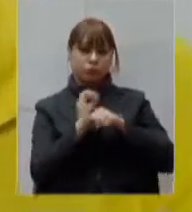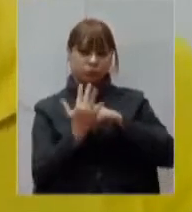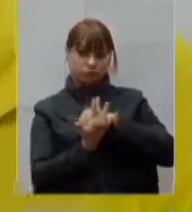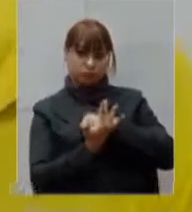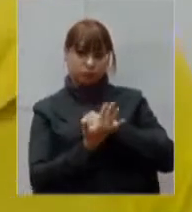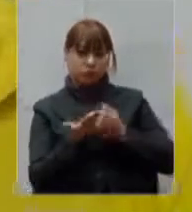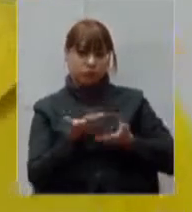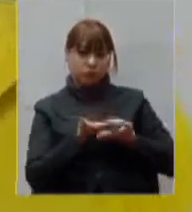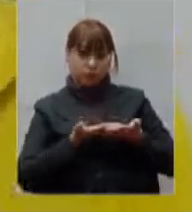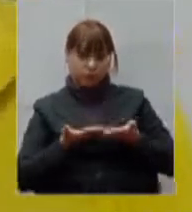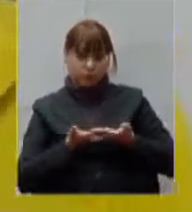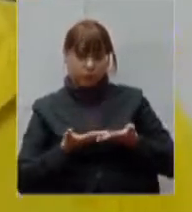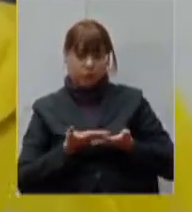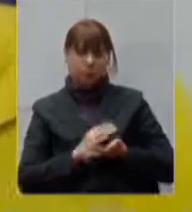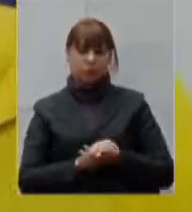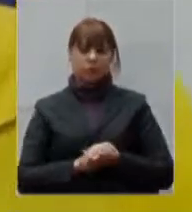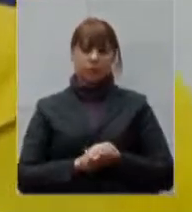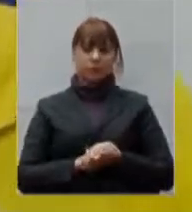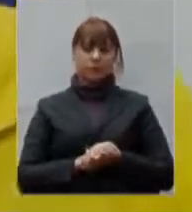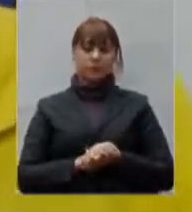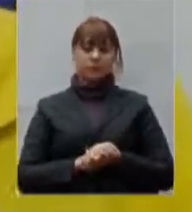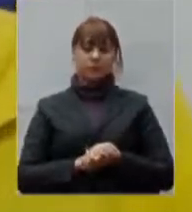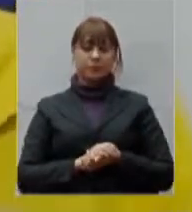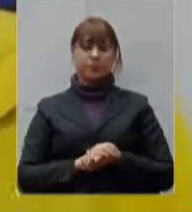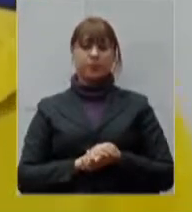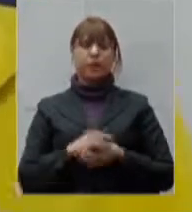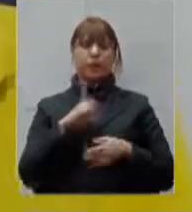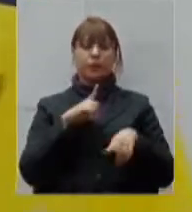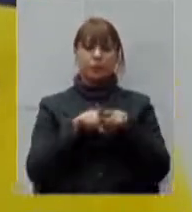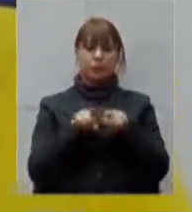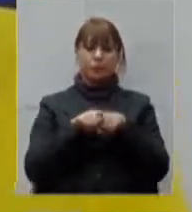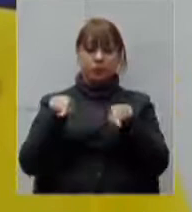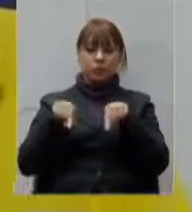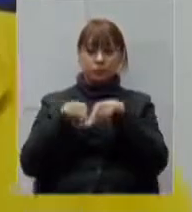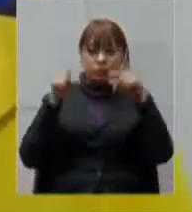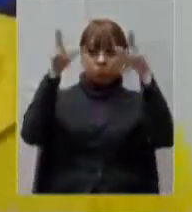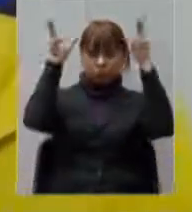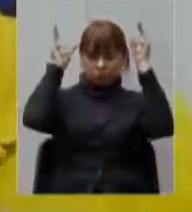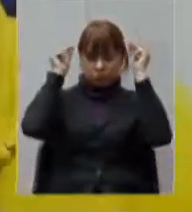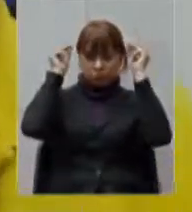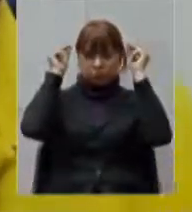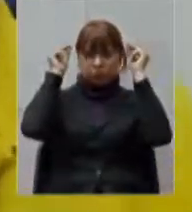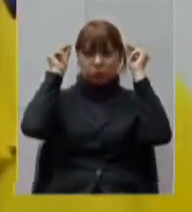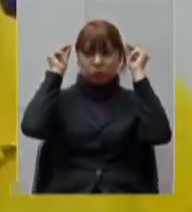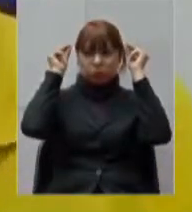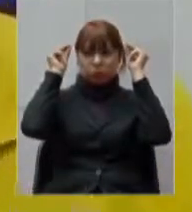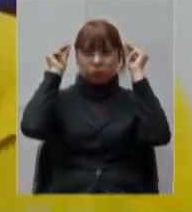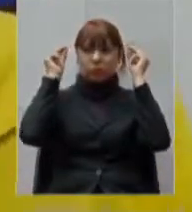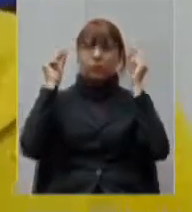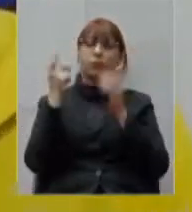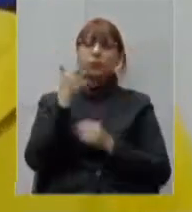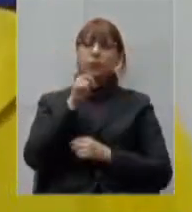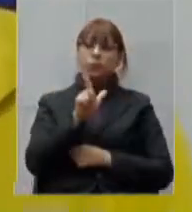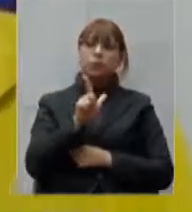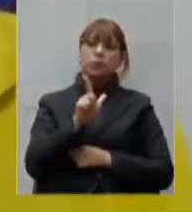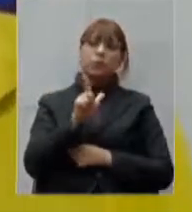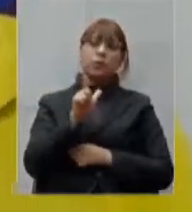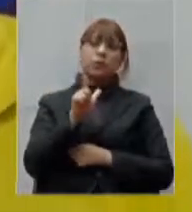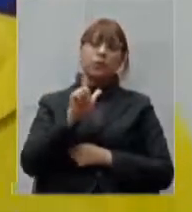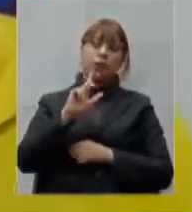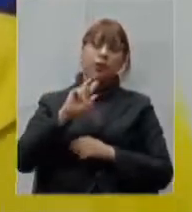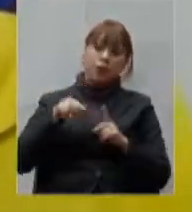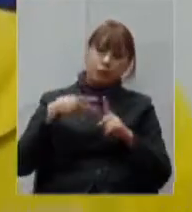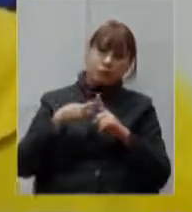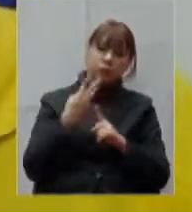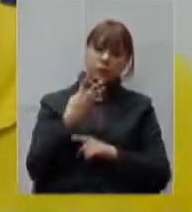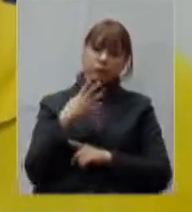nós tínhamos 16 de enfermaria, Covid, até poucos dias, conseguimos desdobrar para 40, aí no Hospital